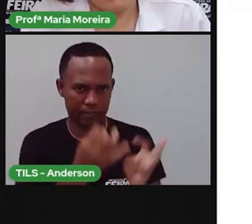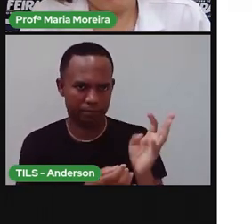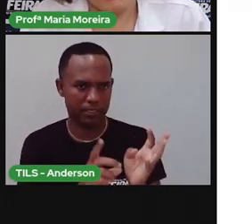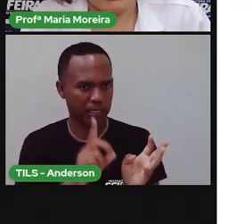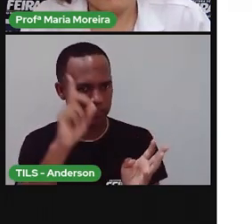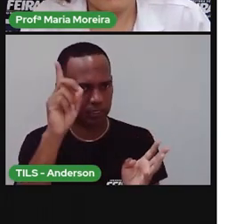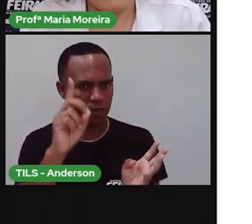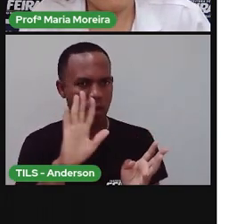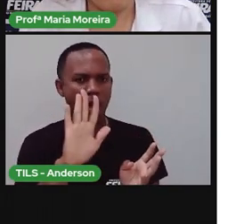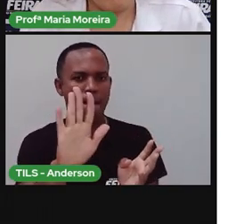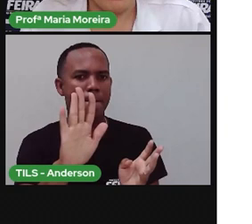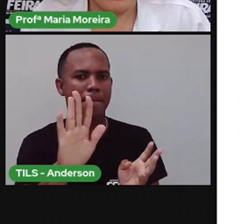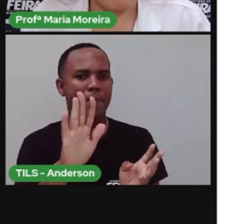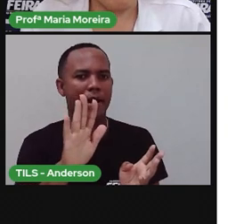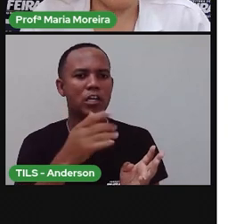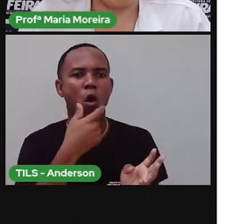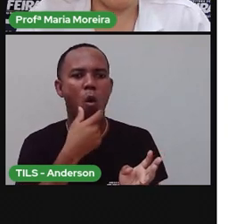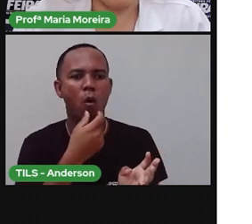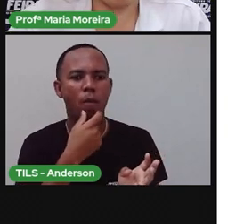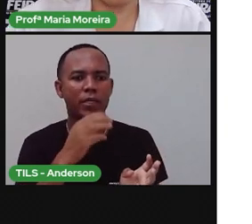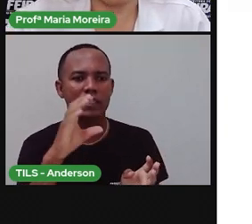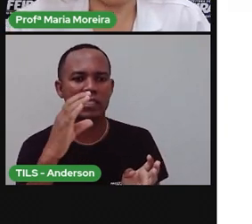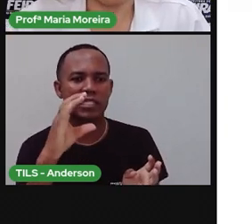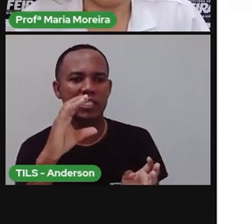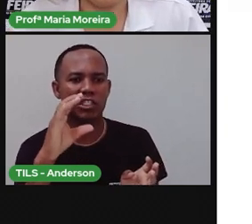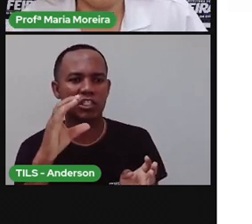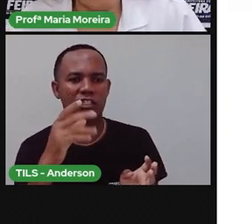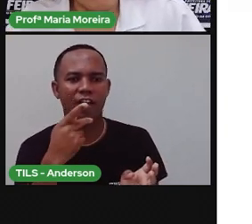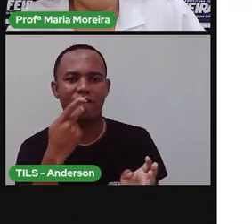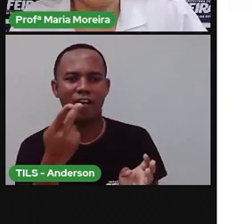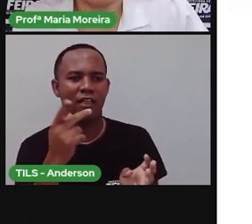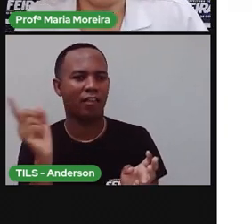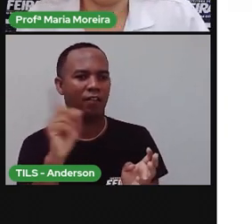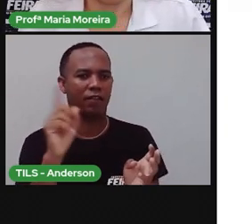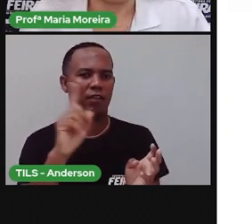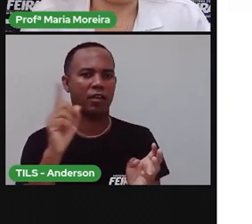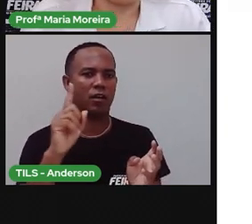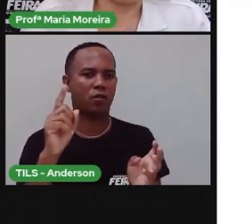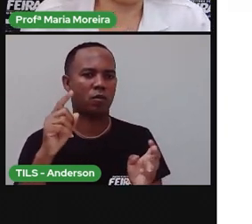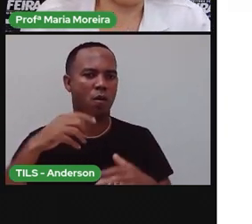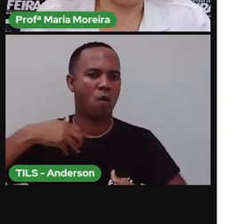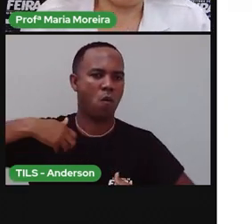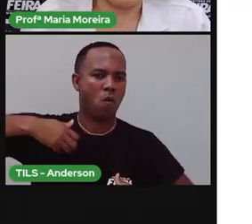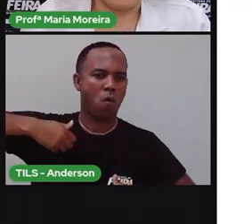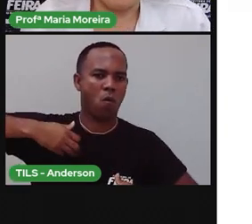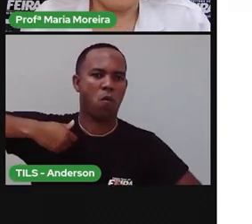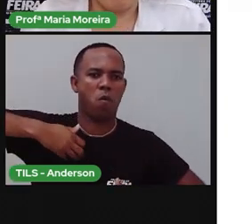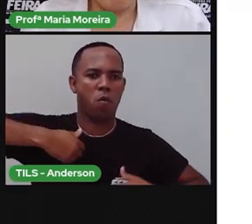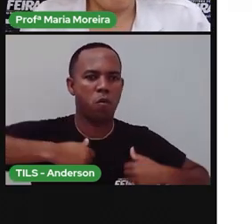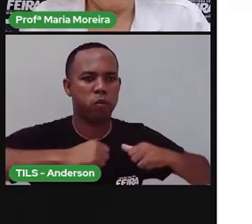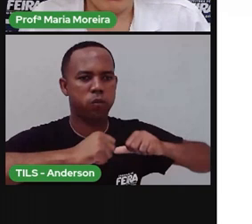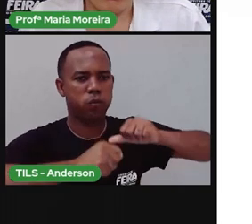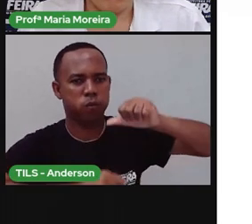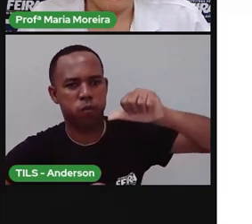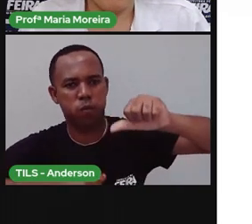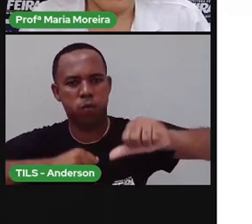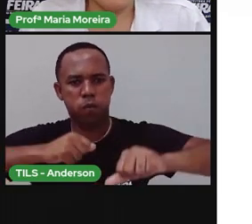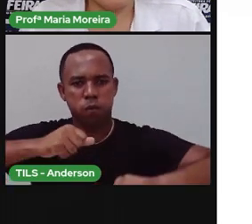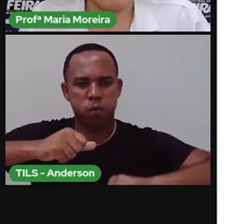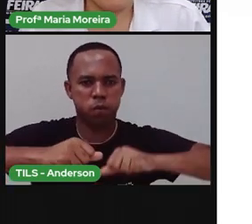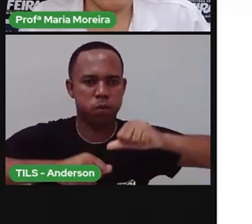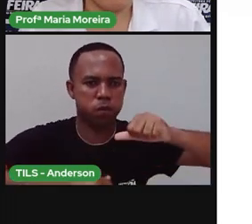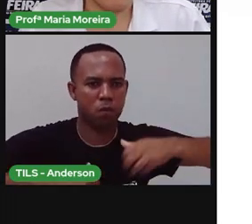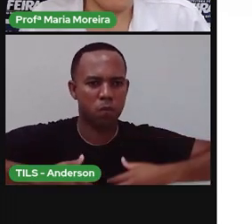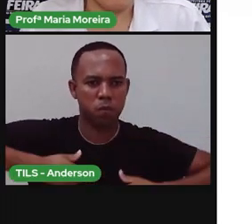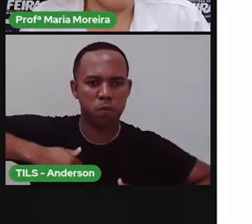homem, na verdade, ele descende do macaco. E que ele vai evoluindo, né? Para se adaptar ao meio. Então,